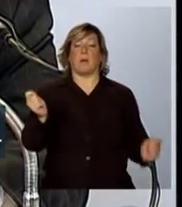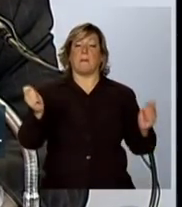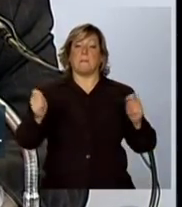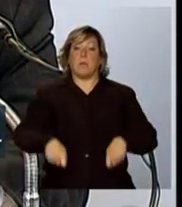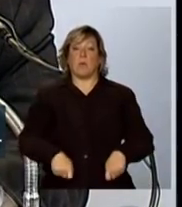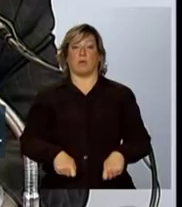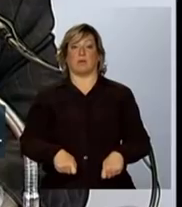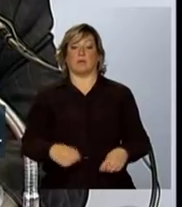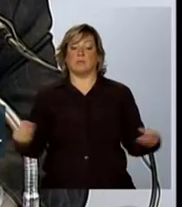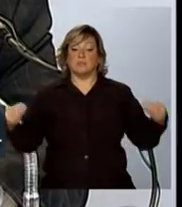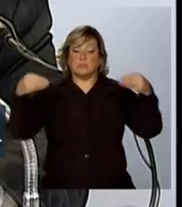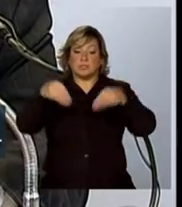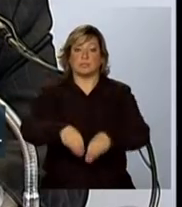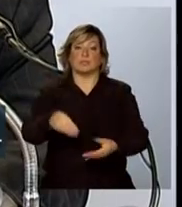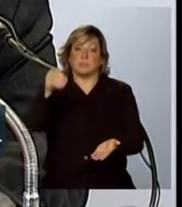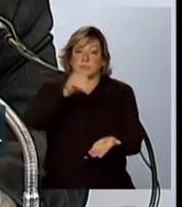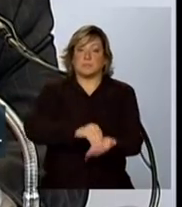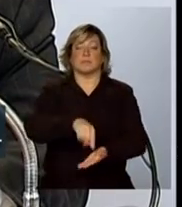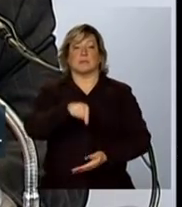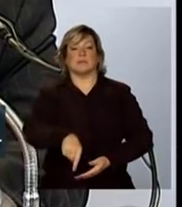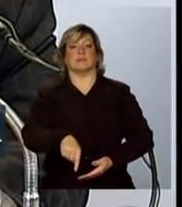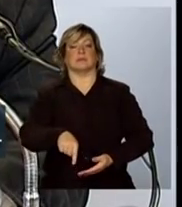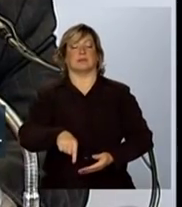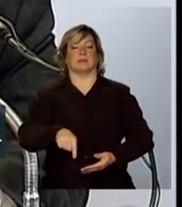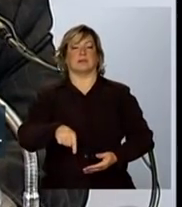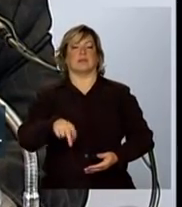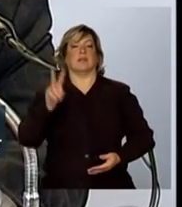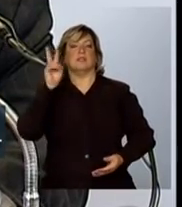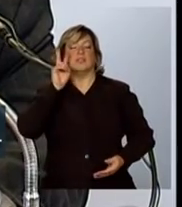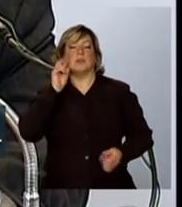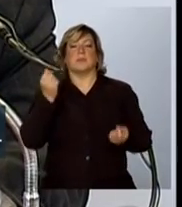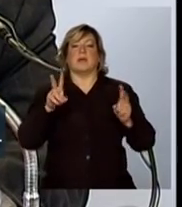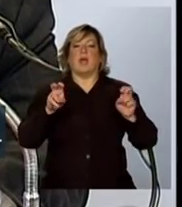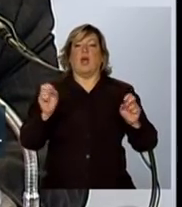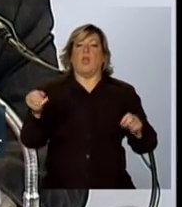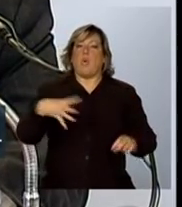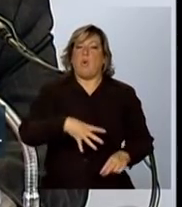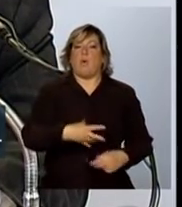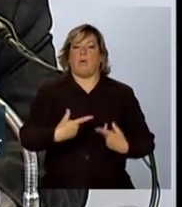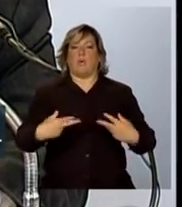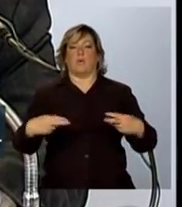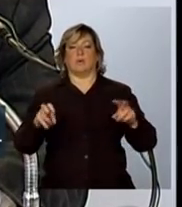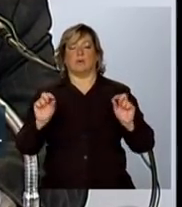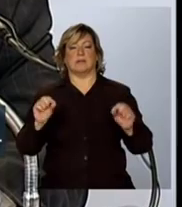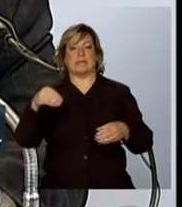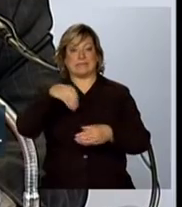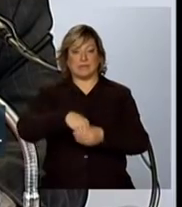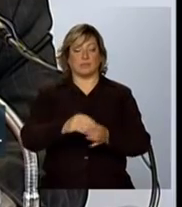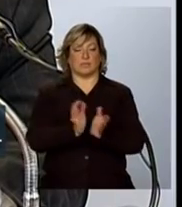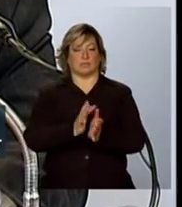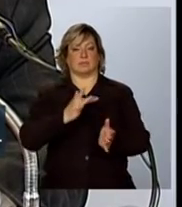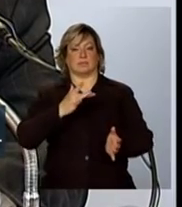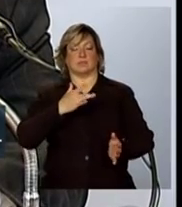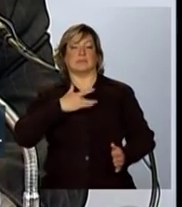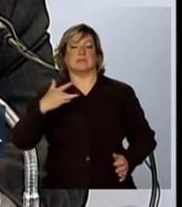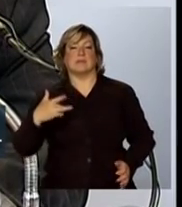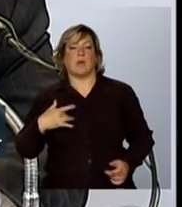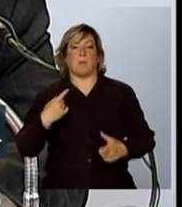introduzidos enquanto questões novas no âmbito do sistema de saúde brasileiro.